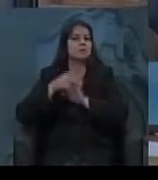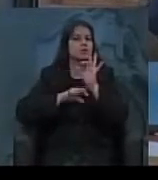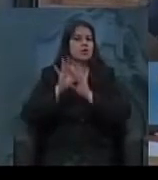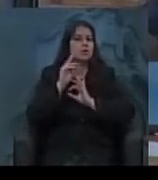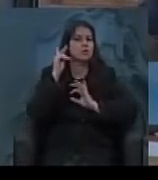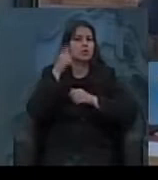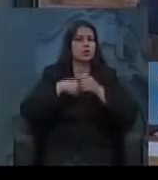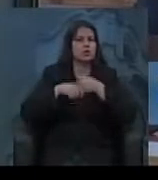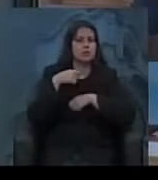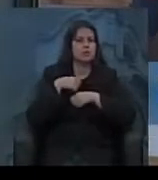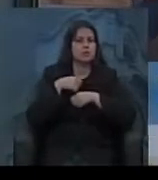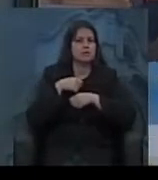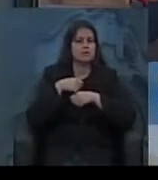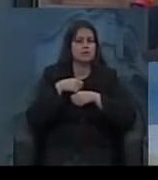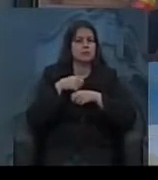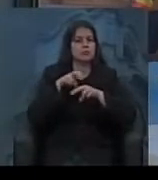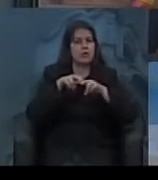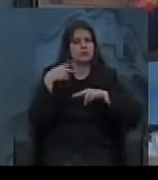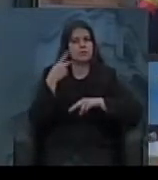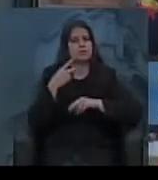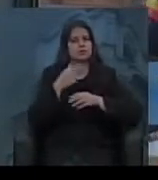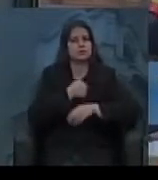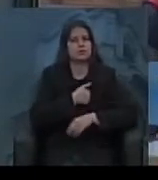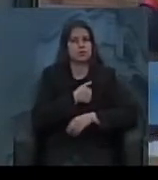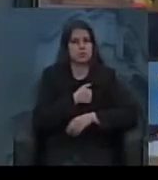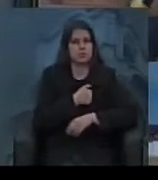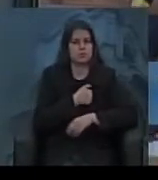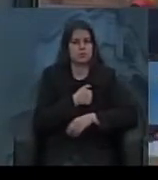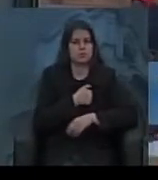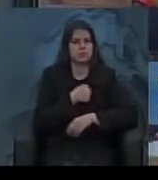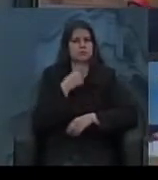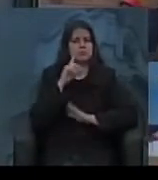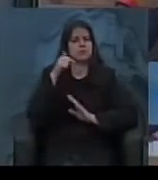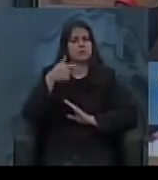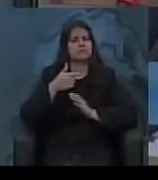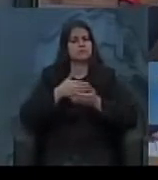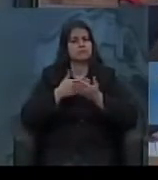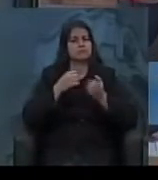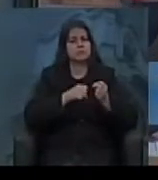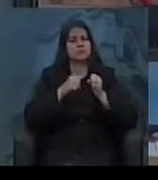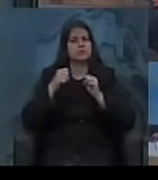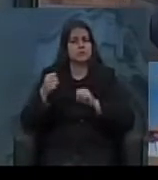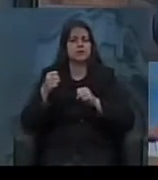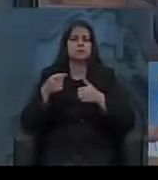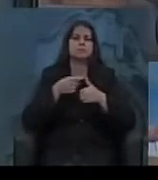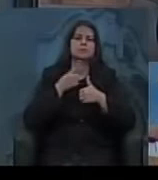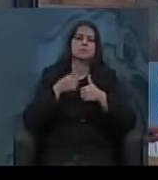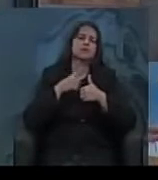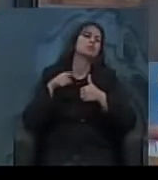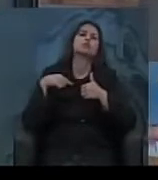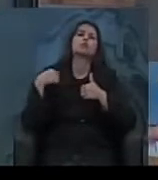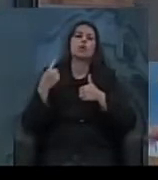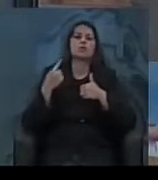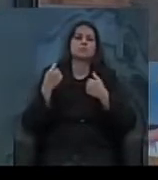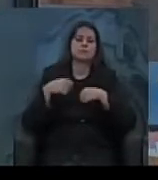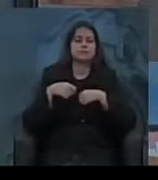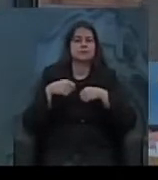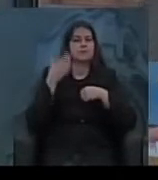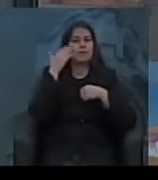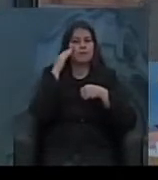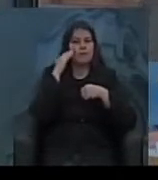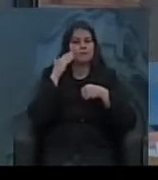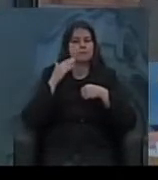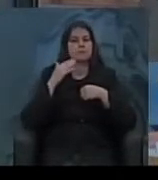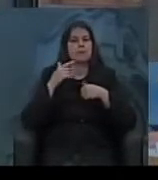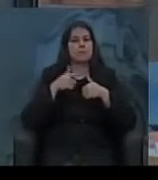por meio do governo Getúlio Vargas. Então, quando o Vargas chega ao poder, primeiro a gente vai ter que dividir o governo Vargas,